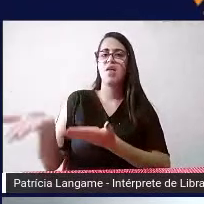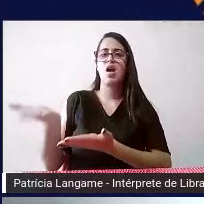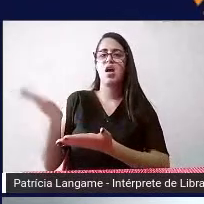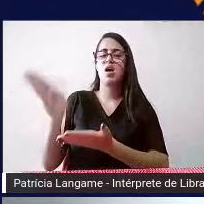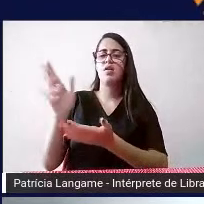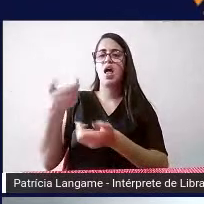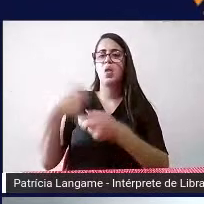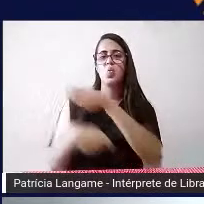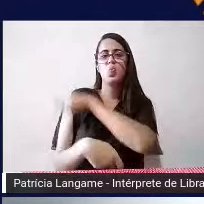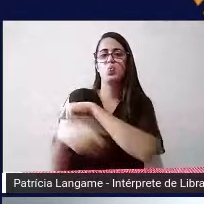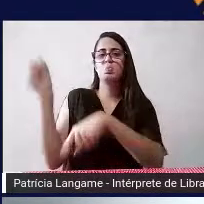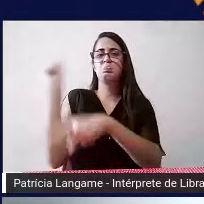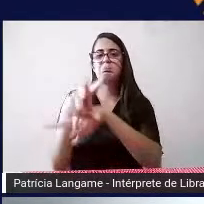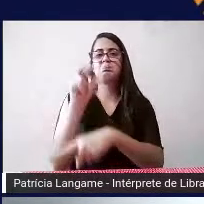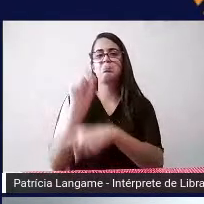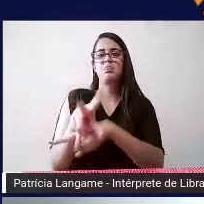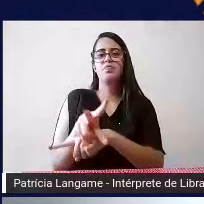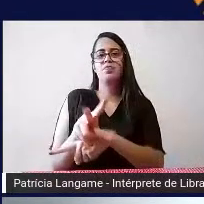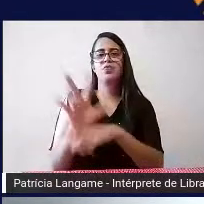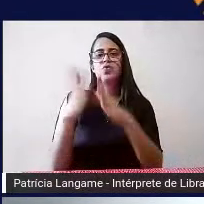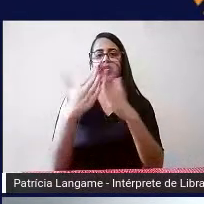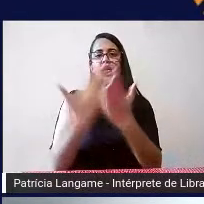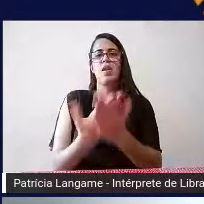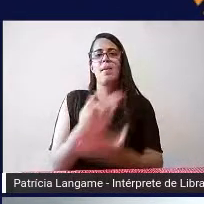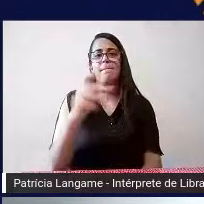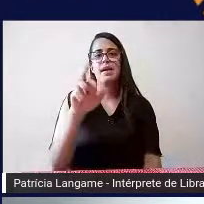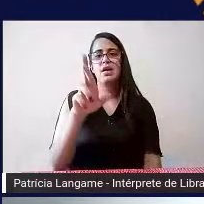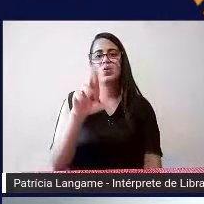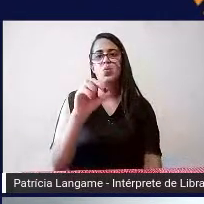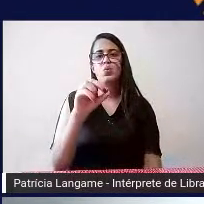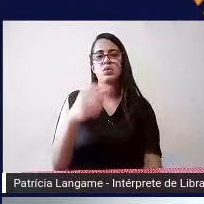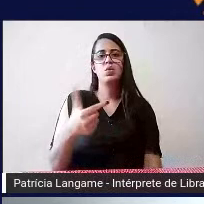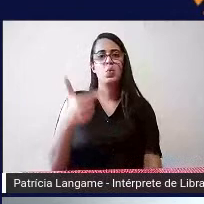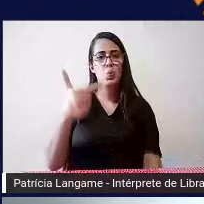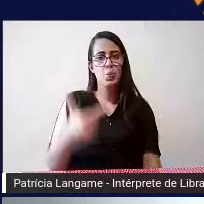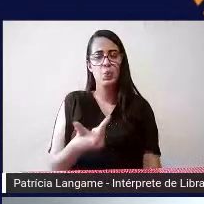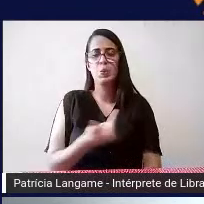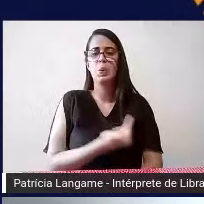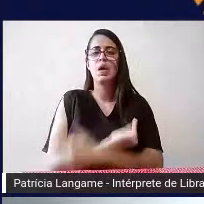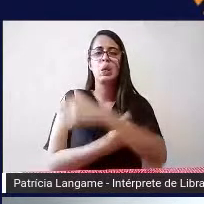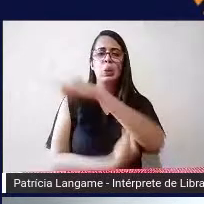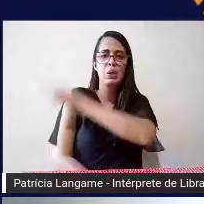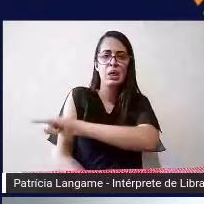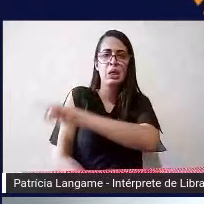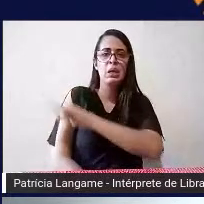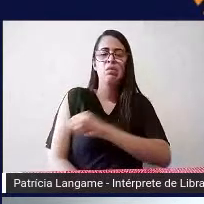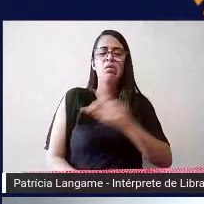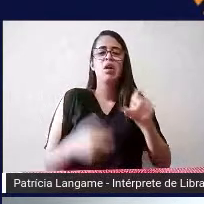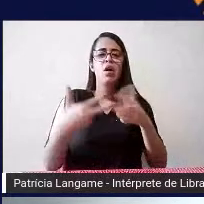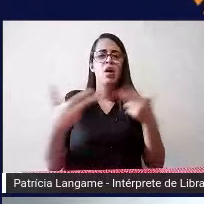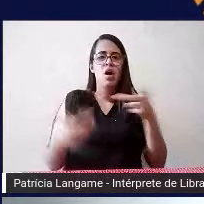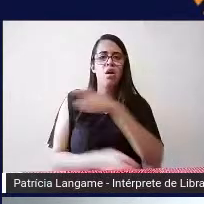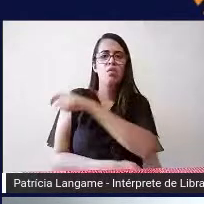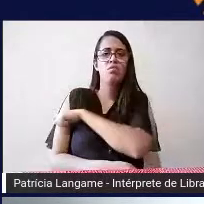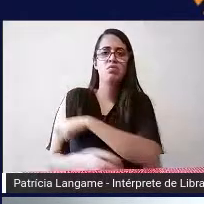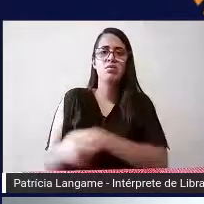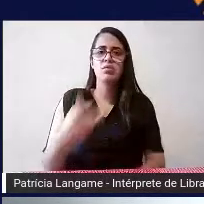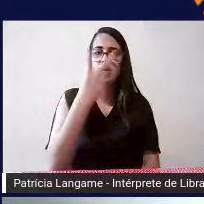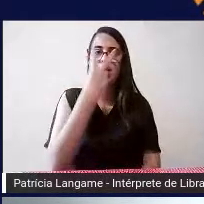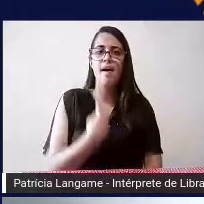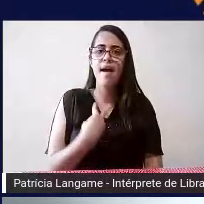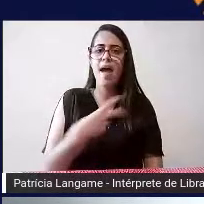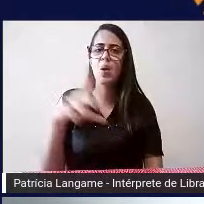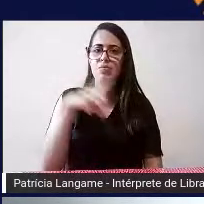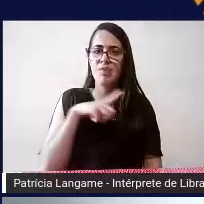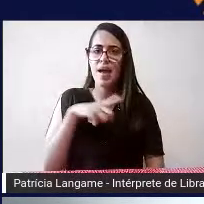frequência né colégio de segundo por exemplo aqui no Rio tem muitos alunos cegos lá então existe no